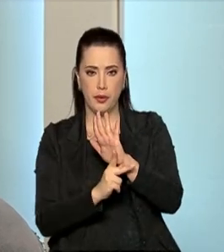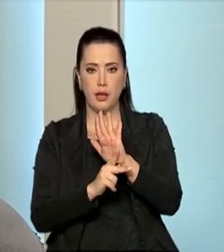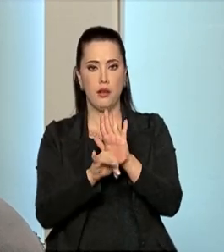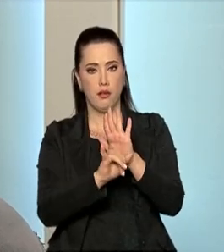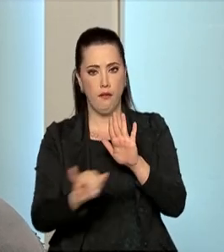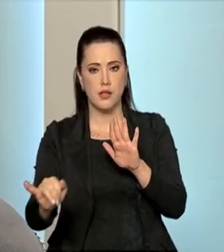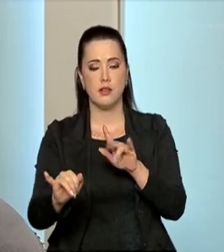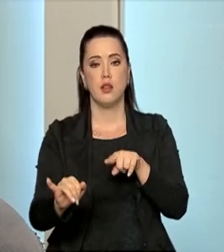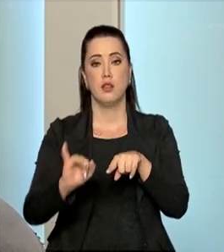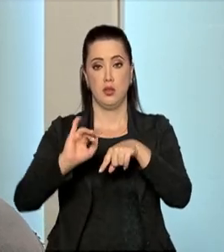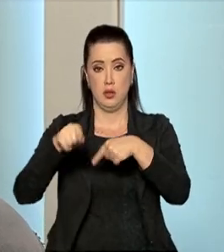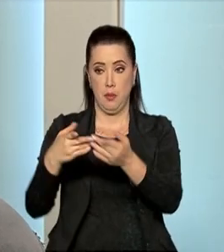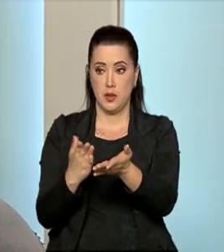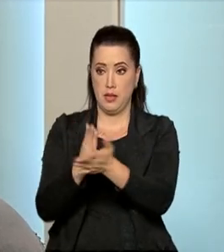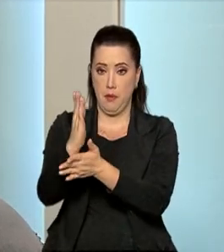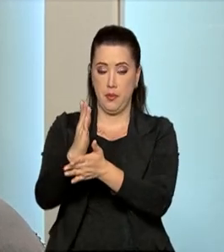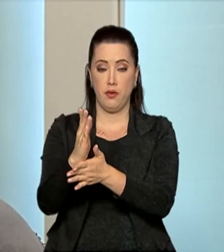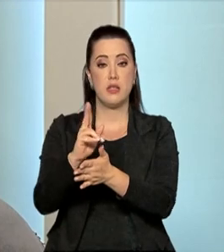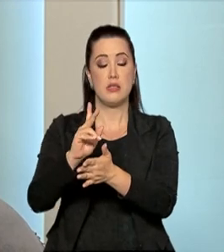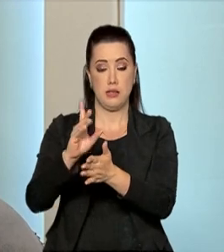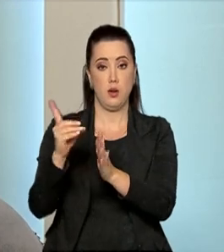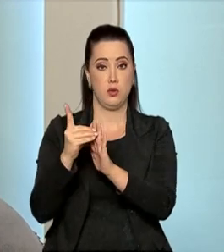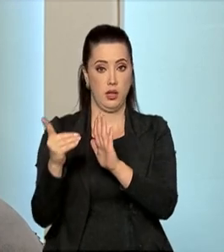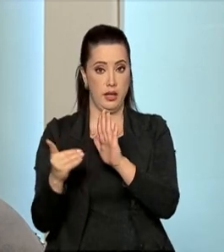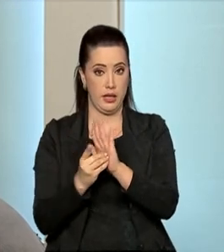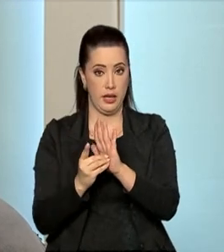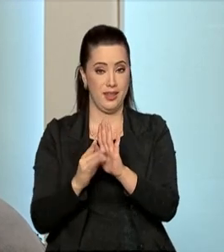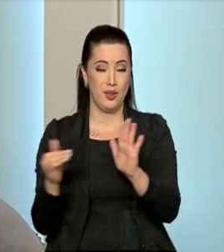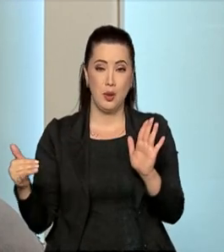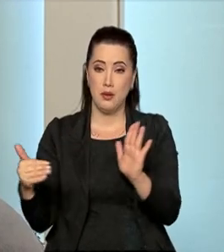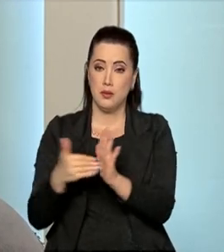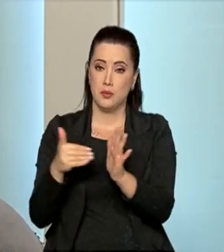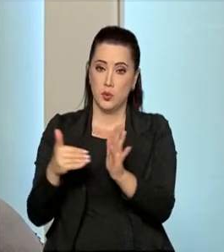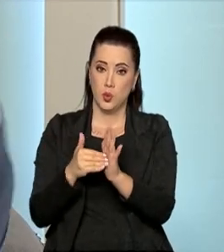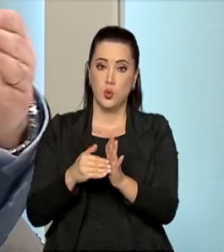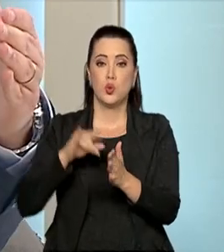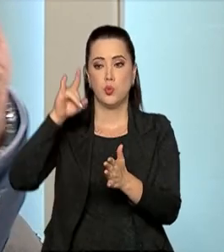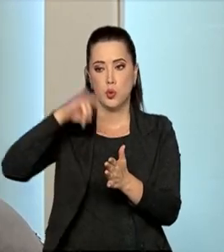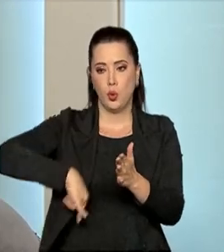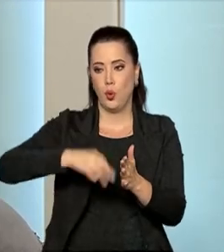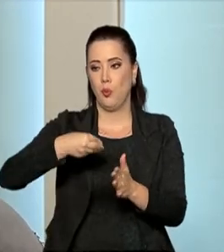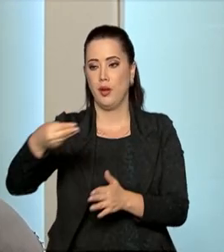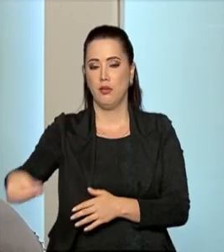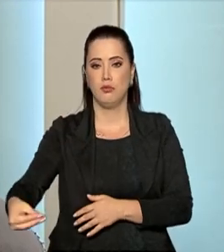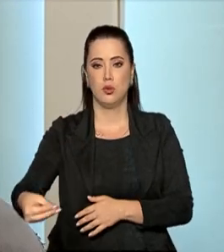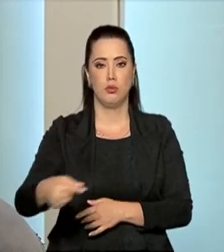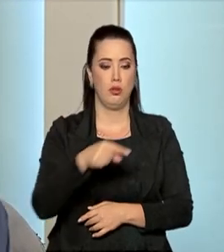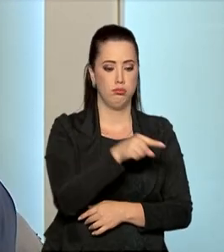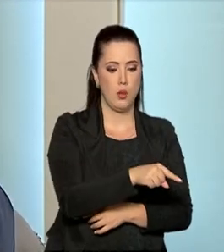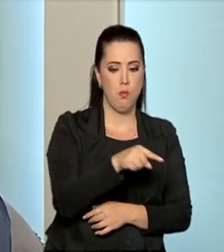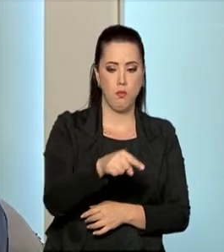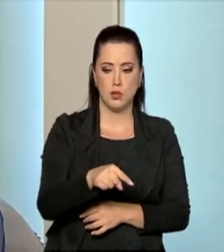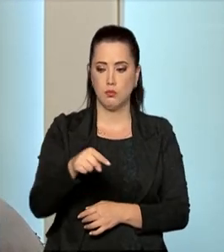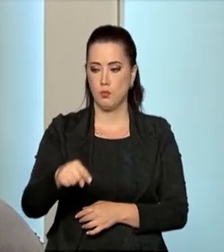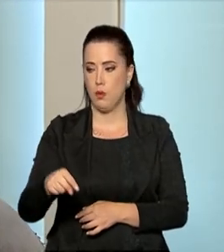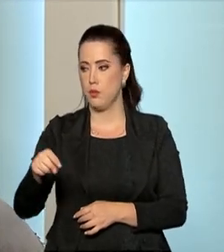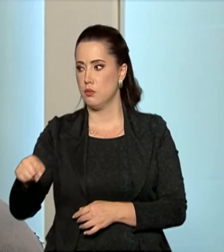depois vem a homologação por decreto presidencial e, por último, a regularização. Essas fases demoram.